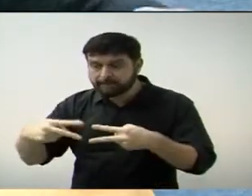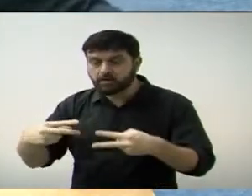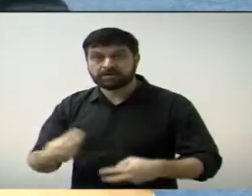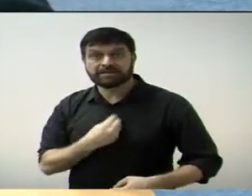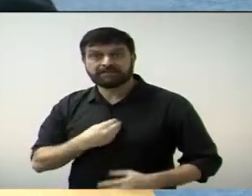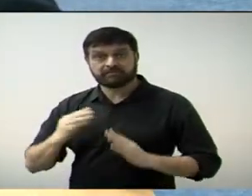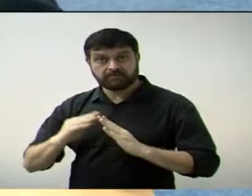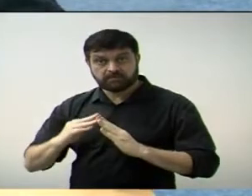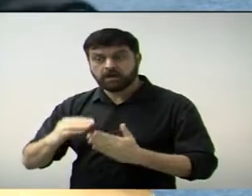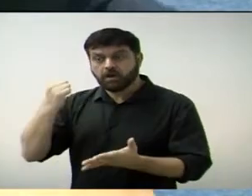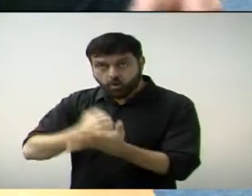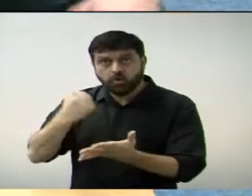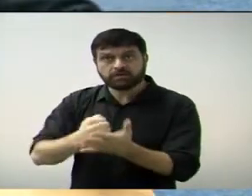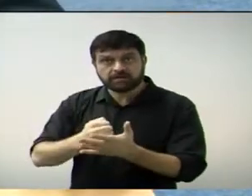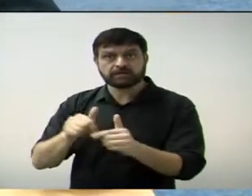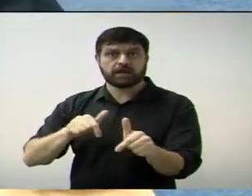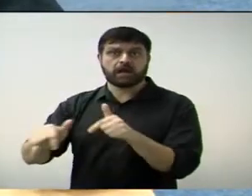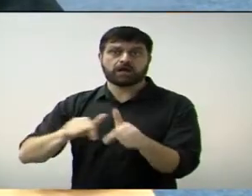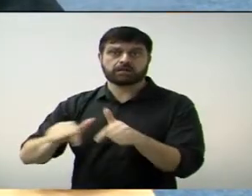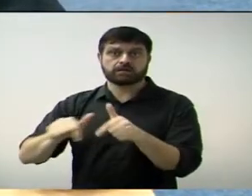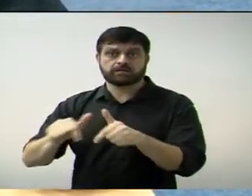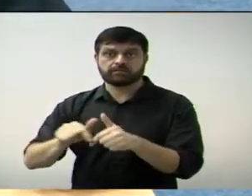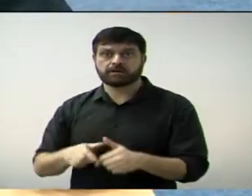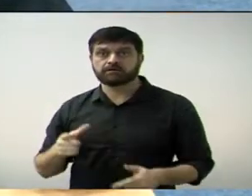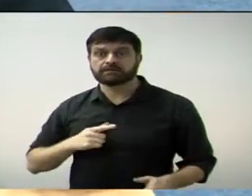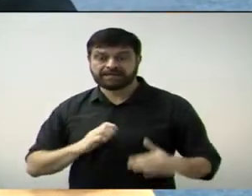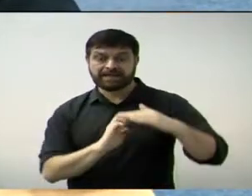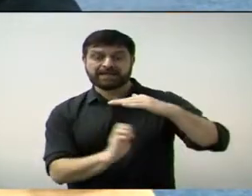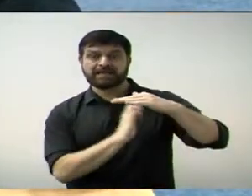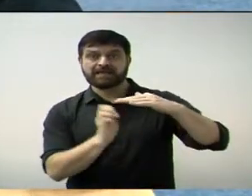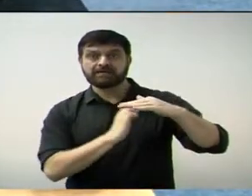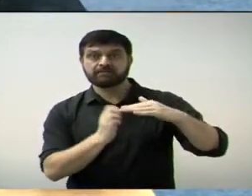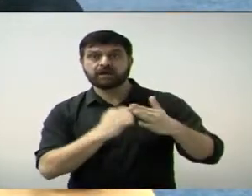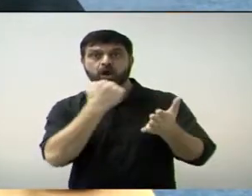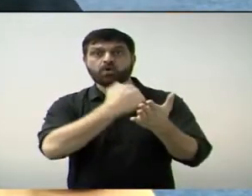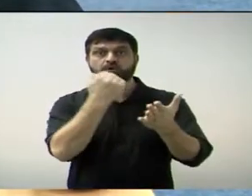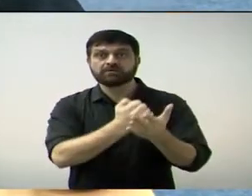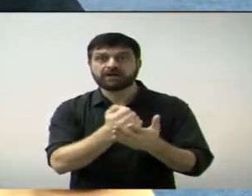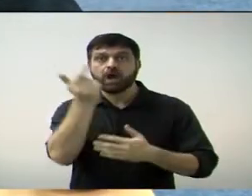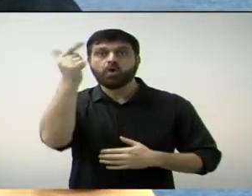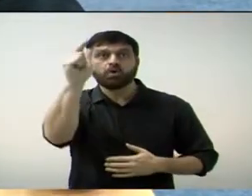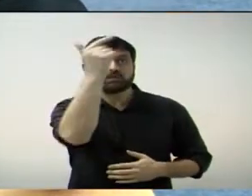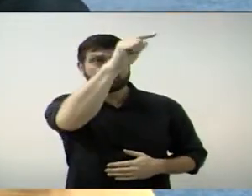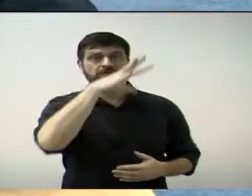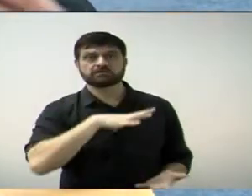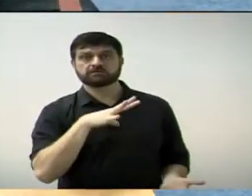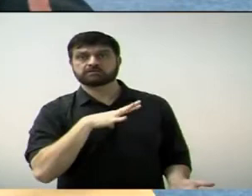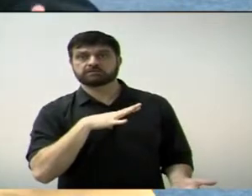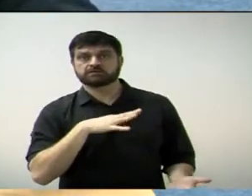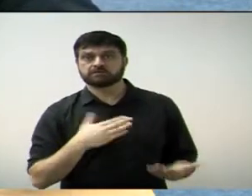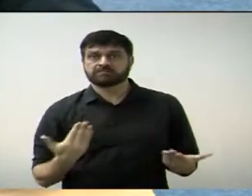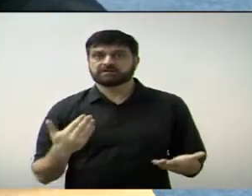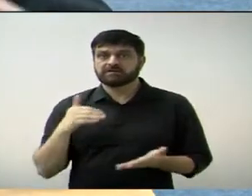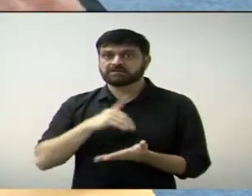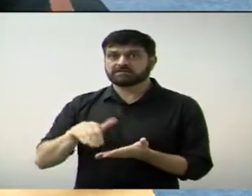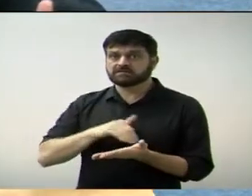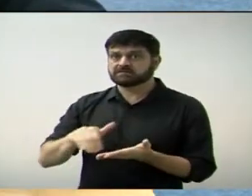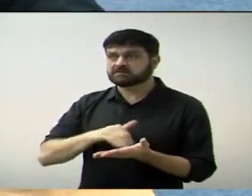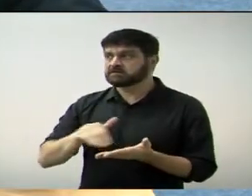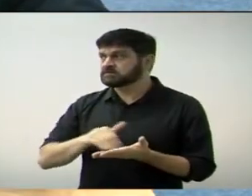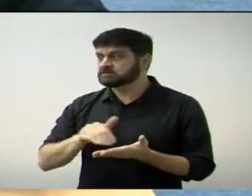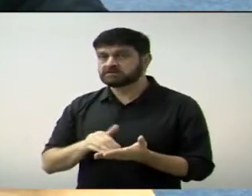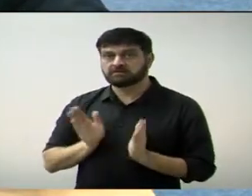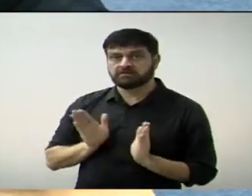esteja empregado. e tem empresa no nosso município para isso. Só que, infelizmente, o secretariado totalmente